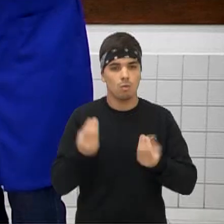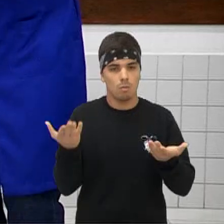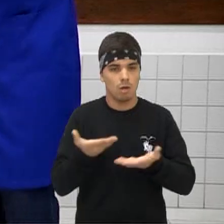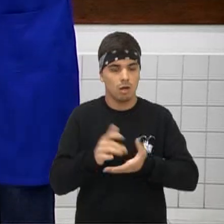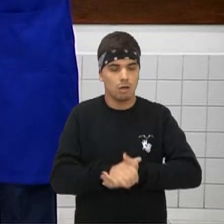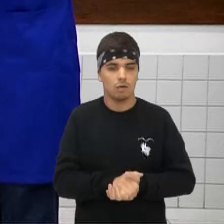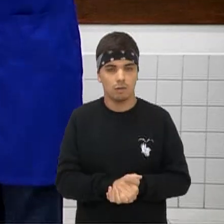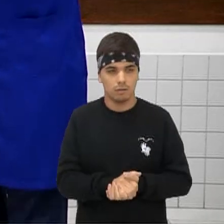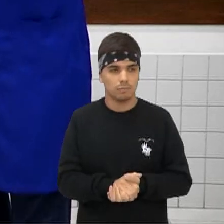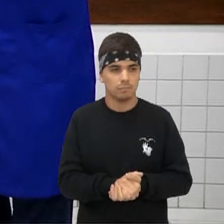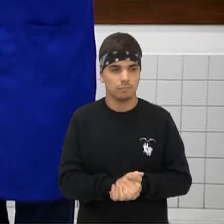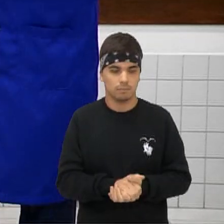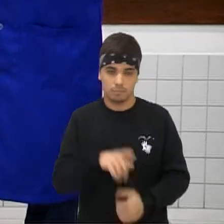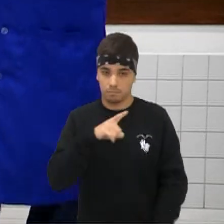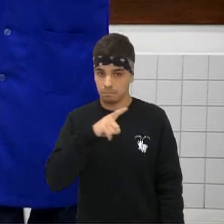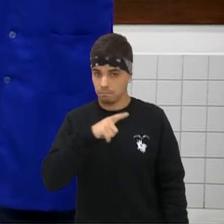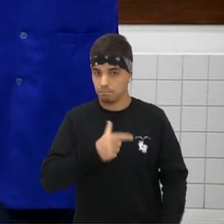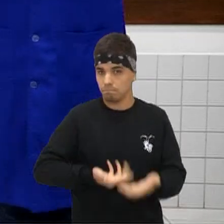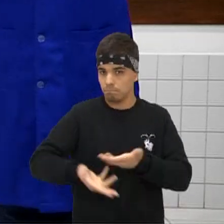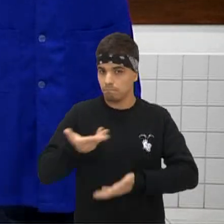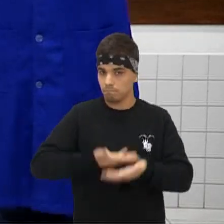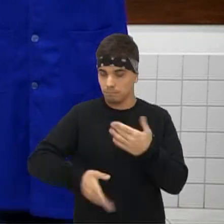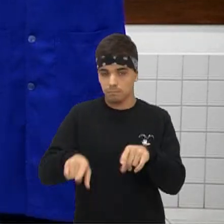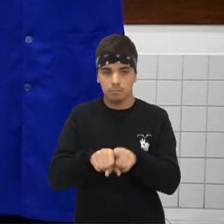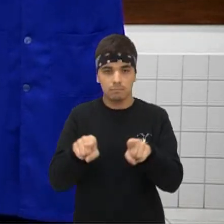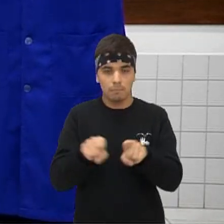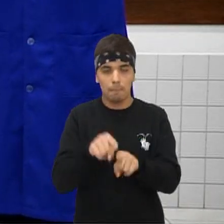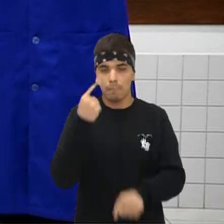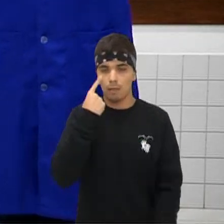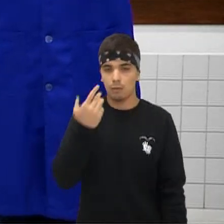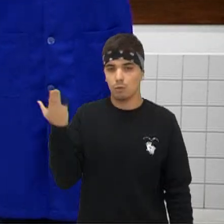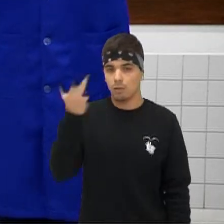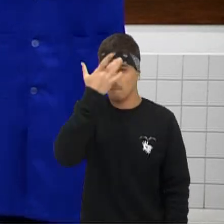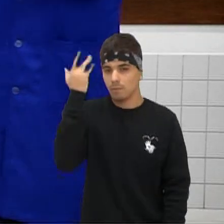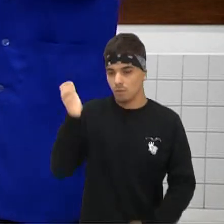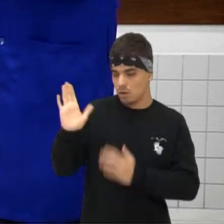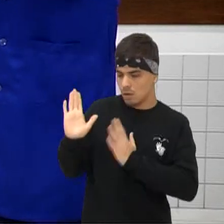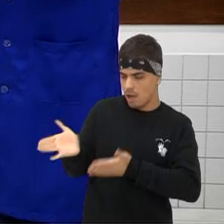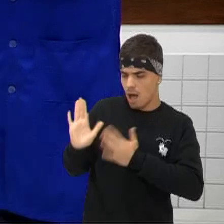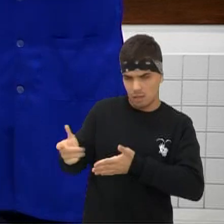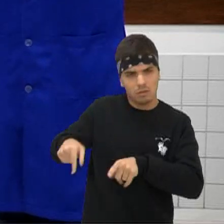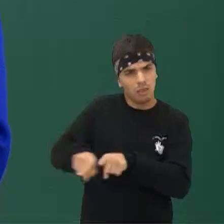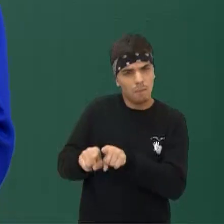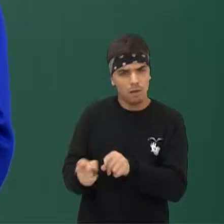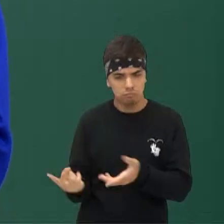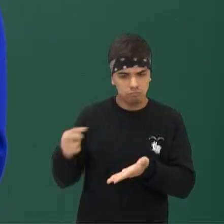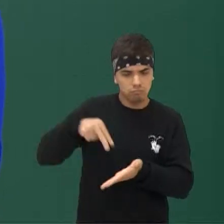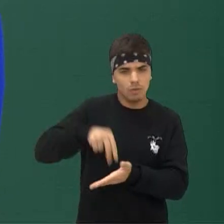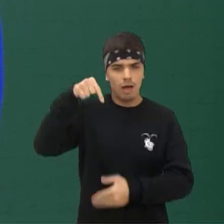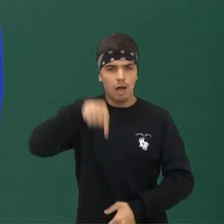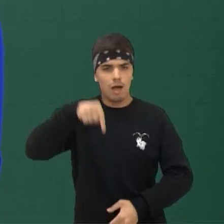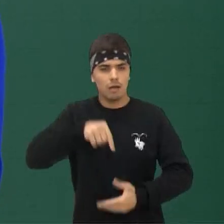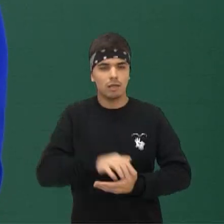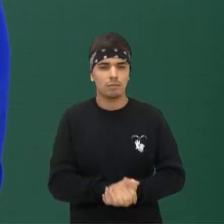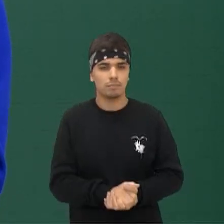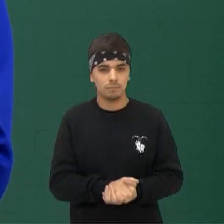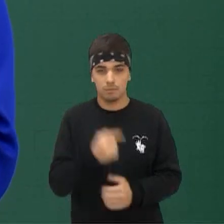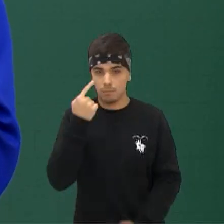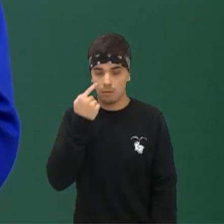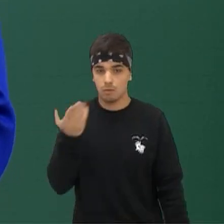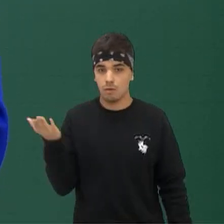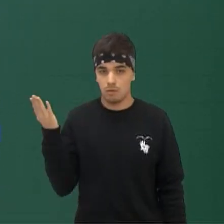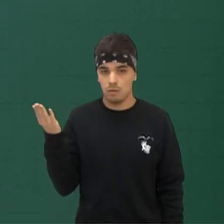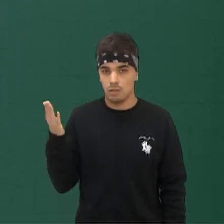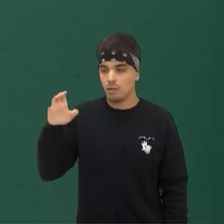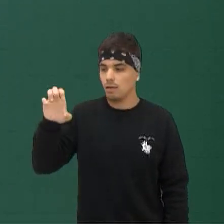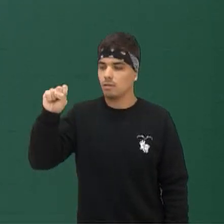Vamos ver, né? Aqui também tem algumas interações, né? Então, temos ali o pessoal de Castro Está muito atuante aqui, professor, trabalhando ali Então, assim, tem